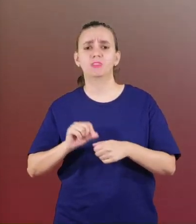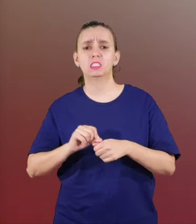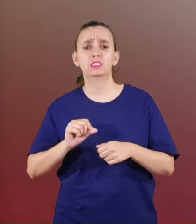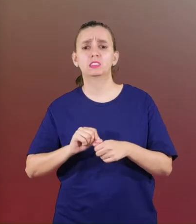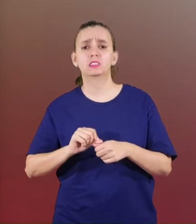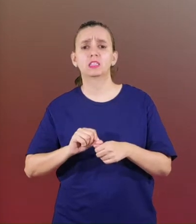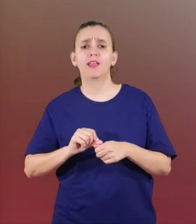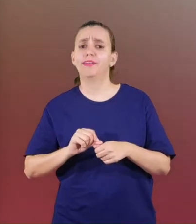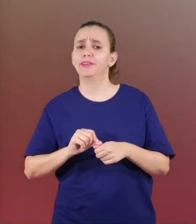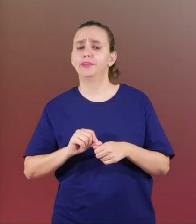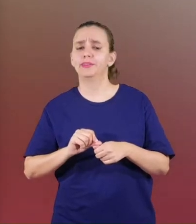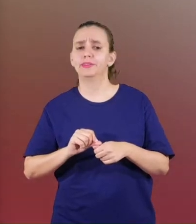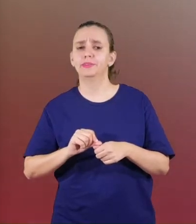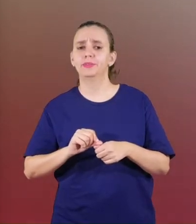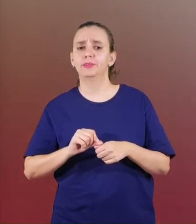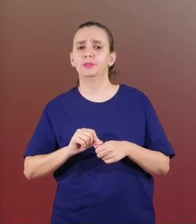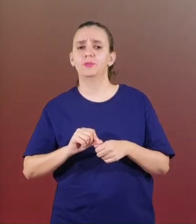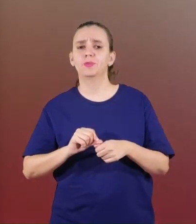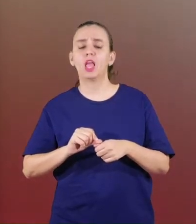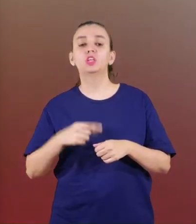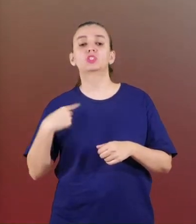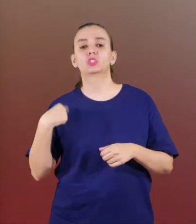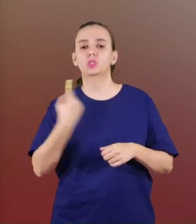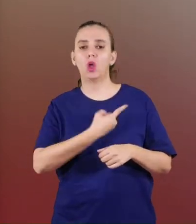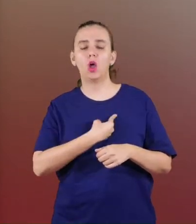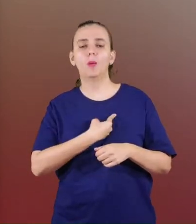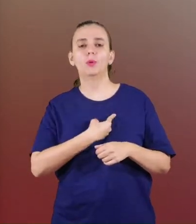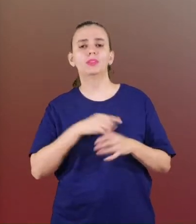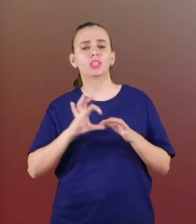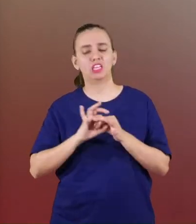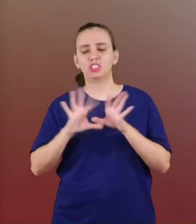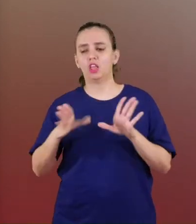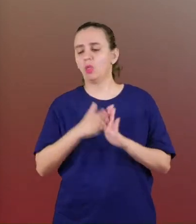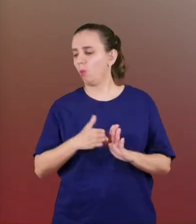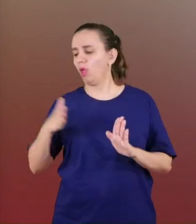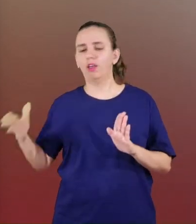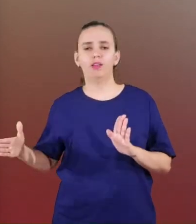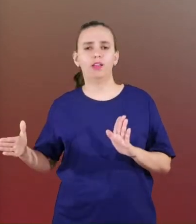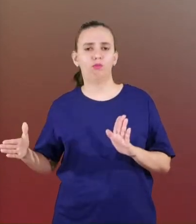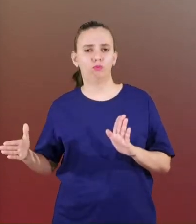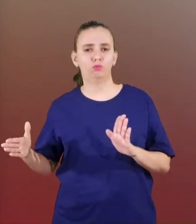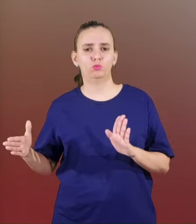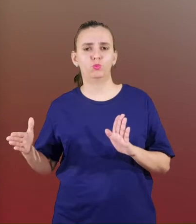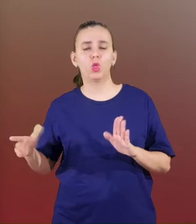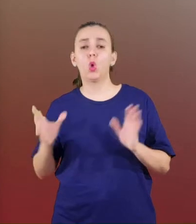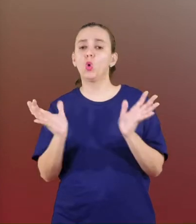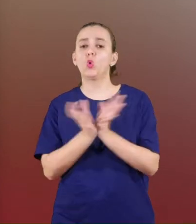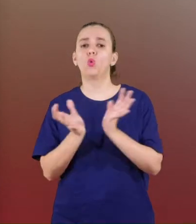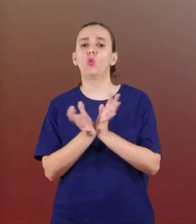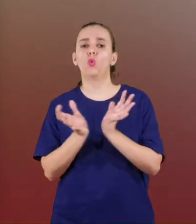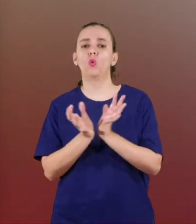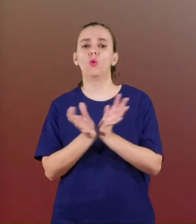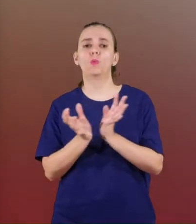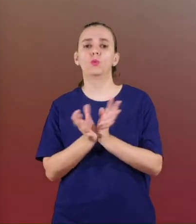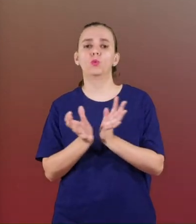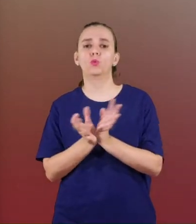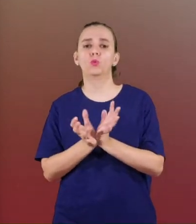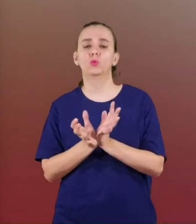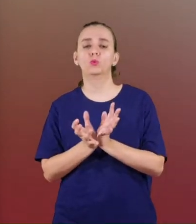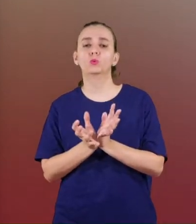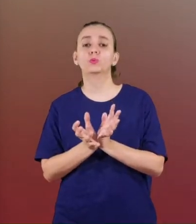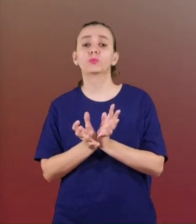que somos deixados de lado, que é um grupo